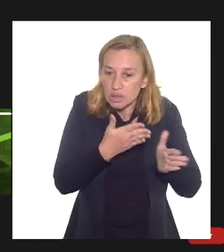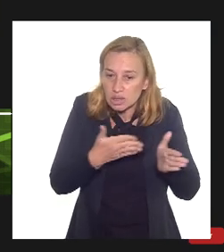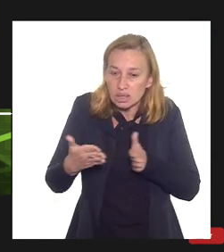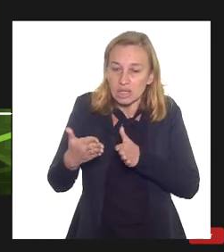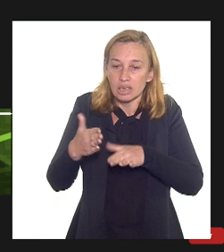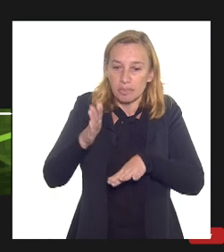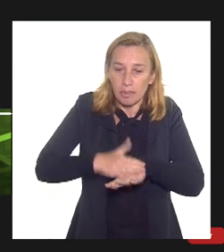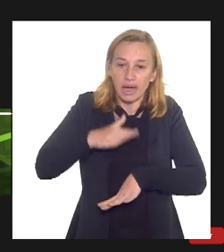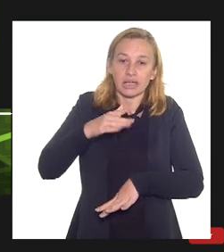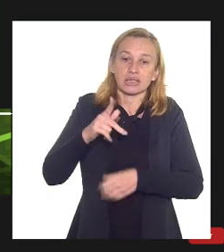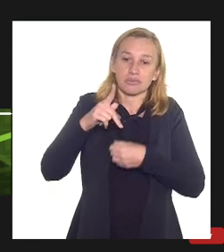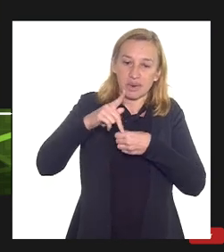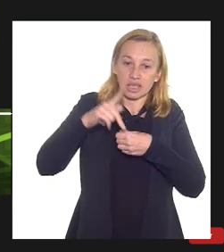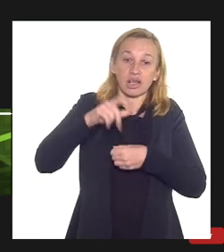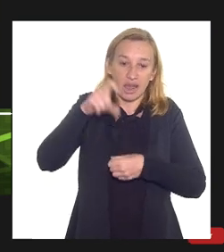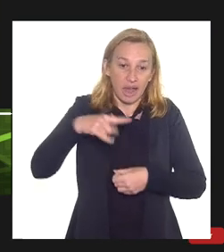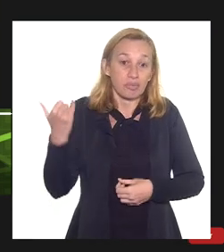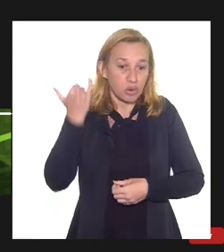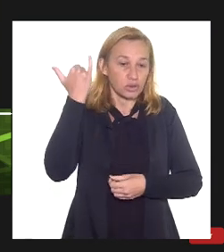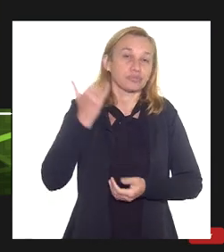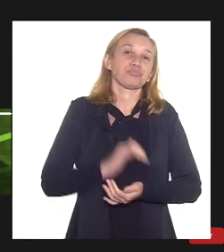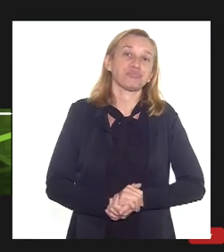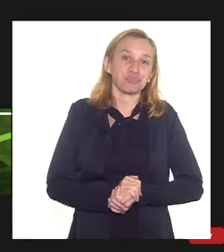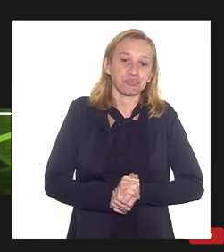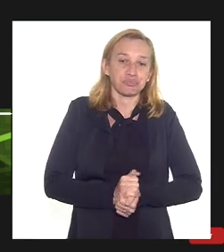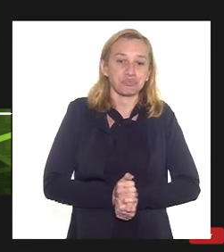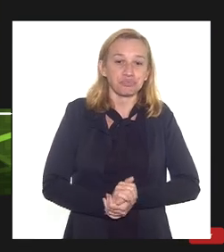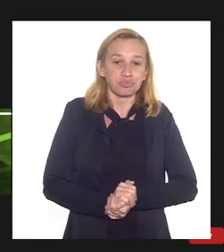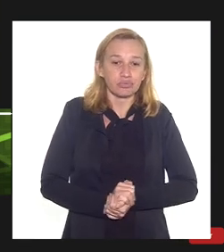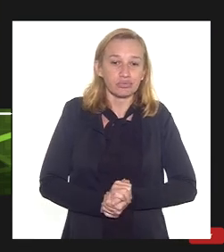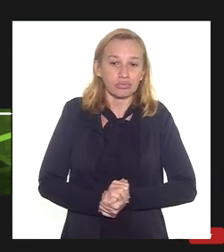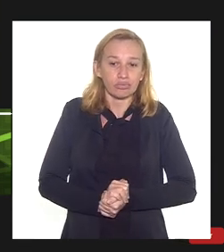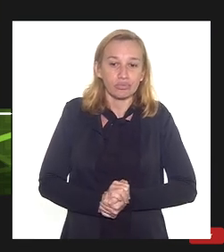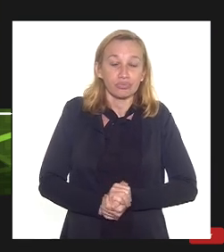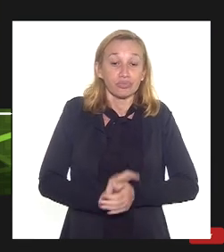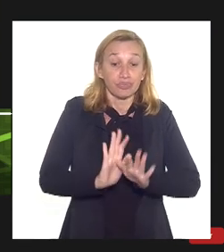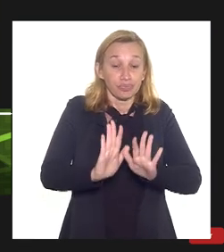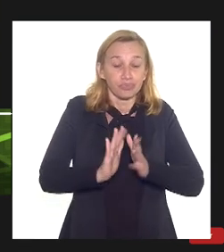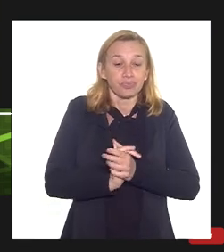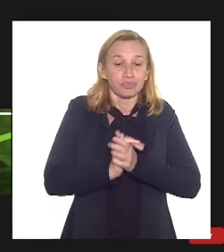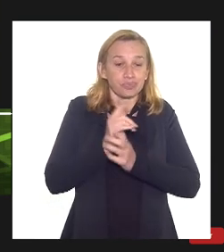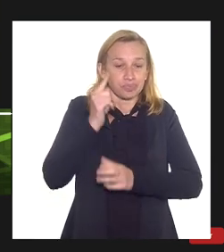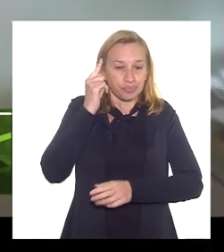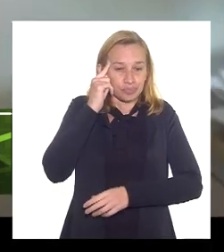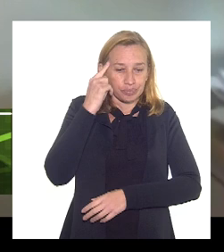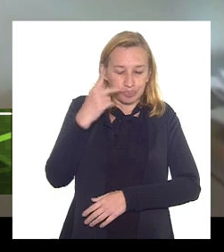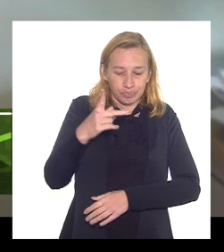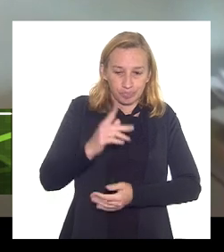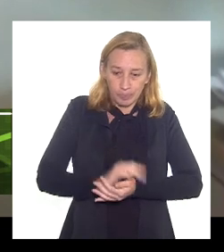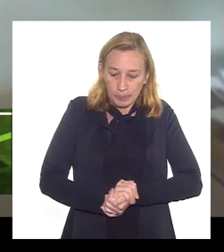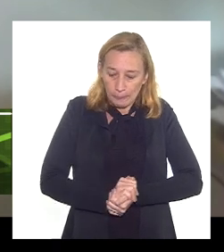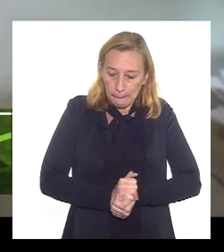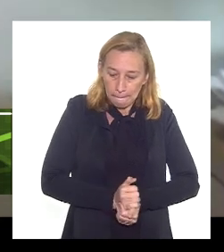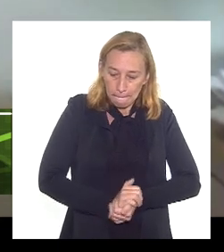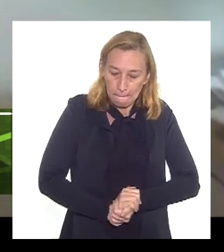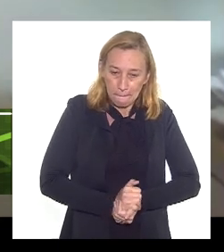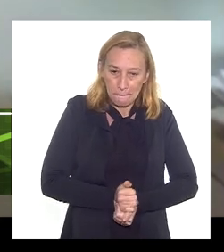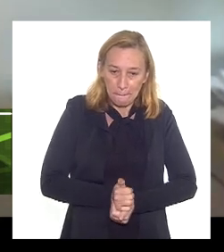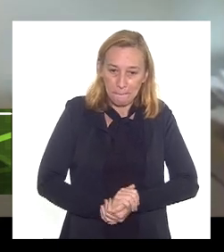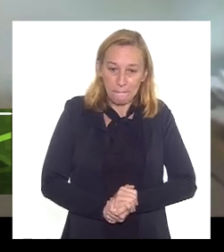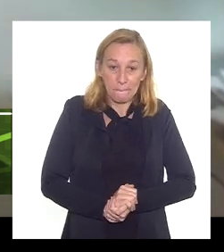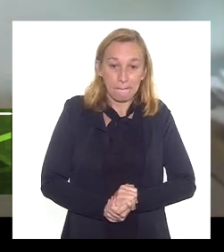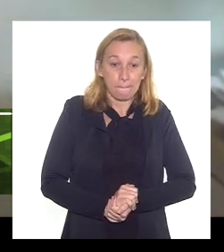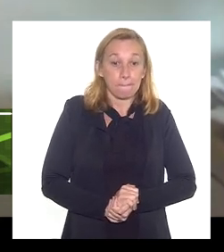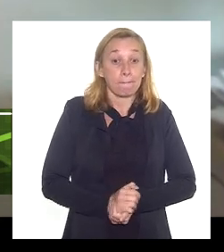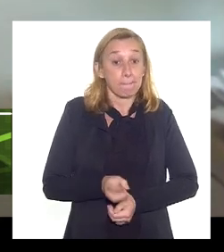então esse é um ponto também importante olha só fazendo o seu raciocínio eu